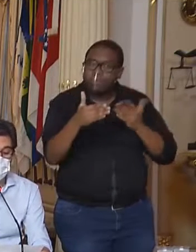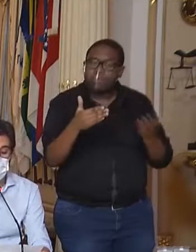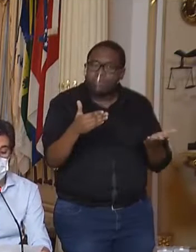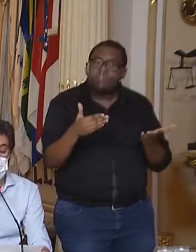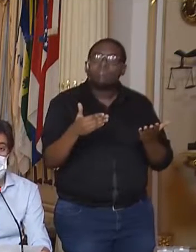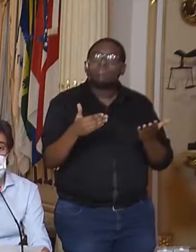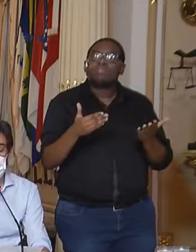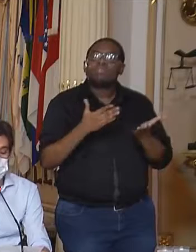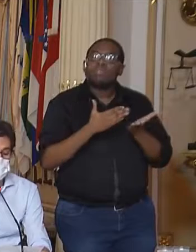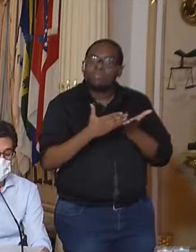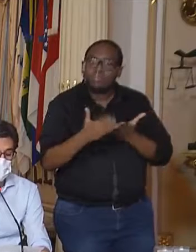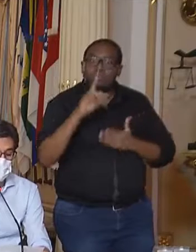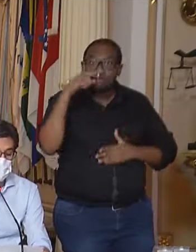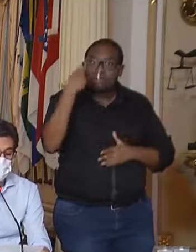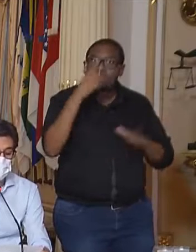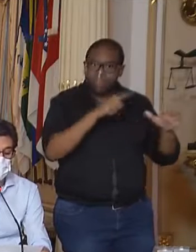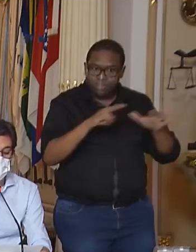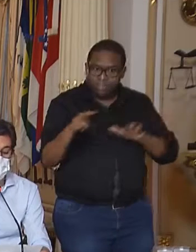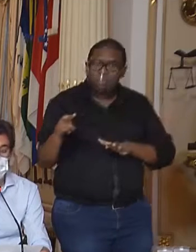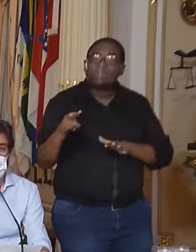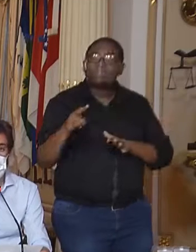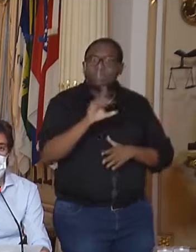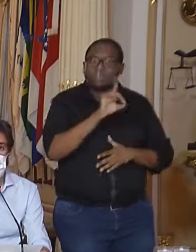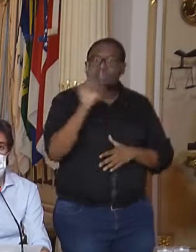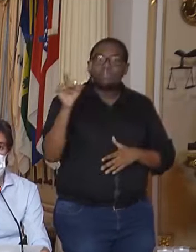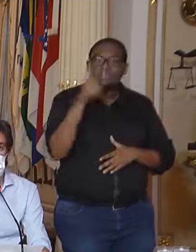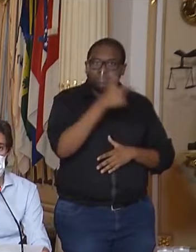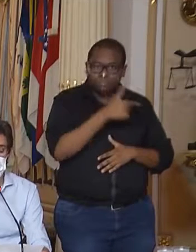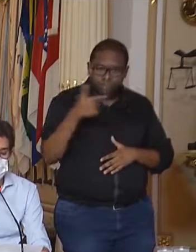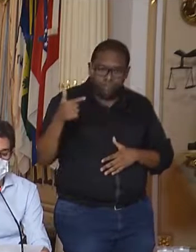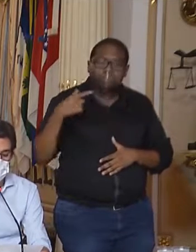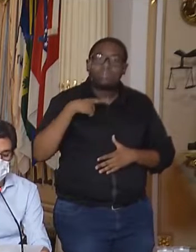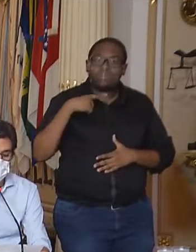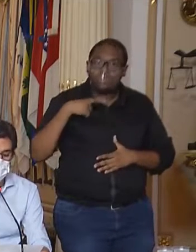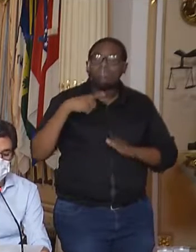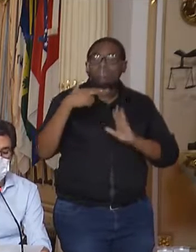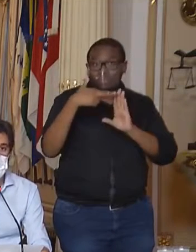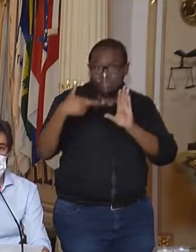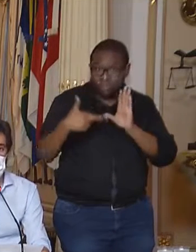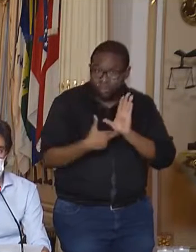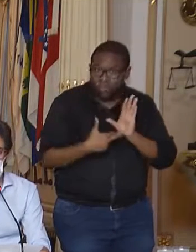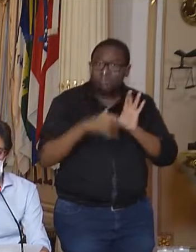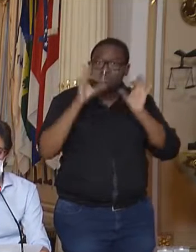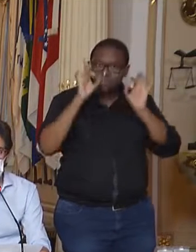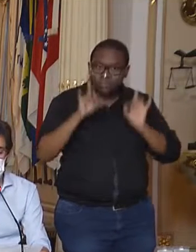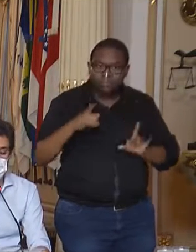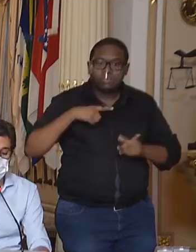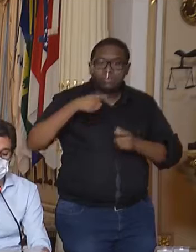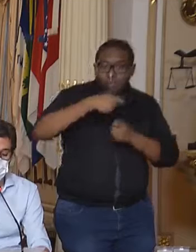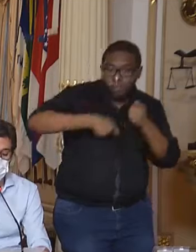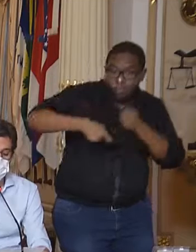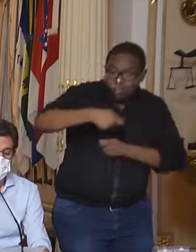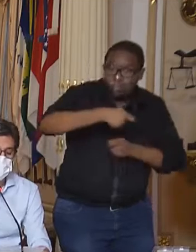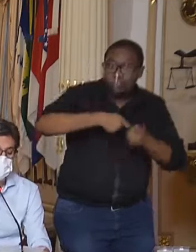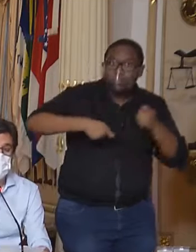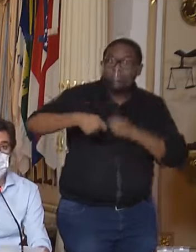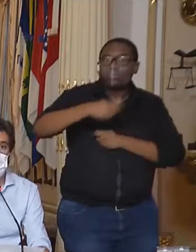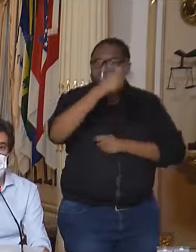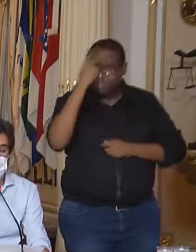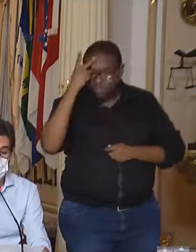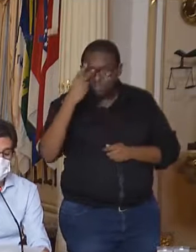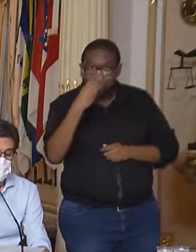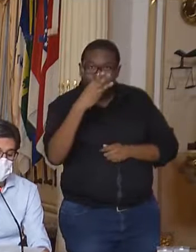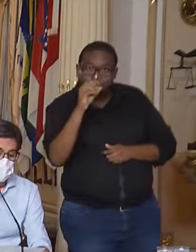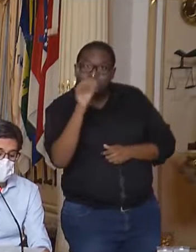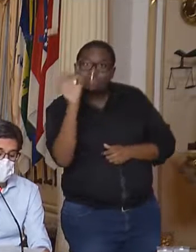entrar em funcionamento a partir da próxima segunda-feira, dia 22, com protocolos específicos, com controle de fluxo com 30